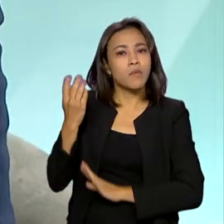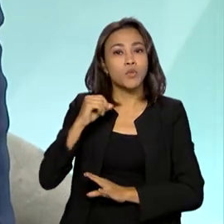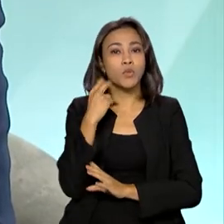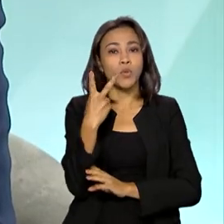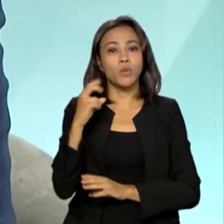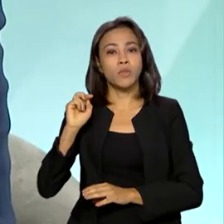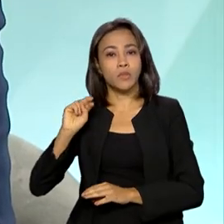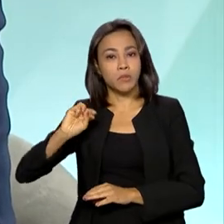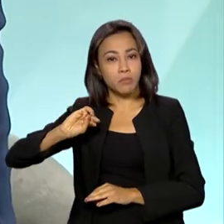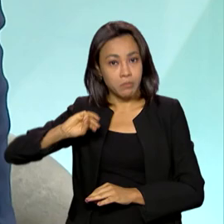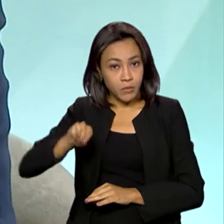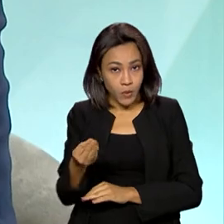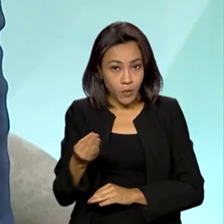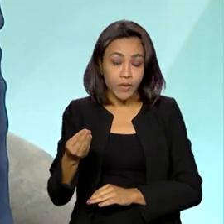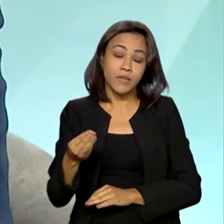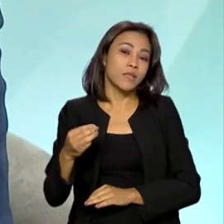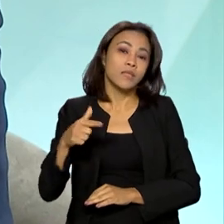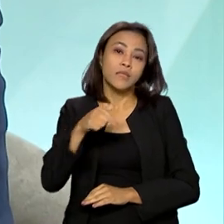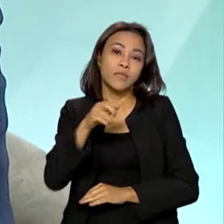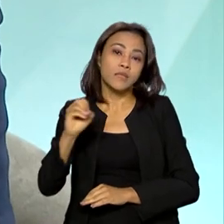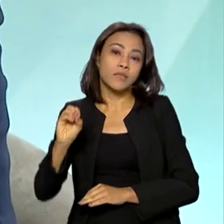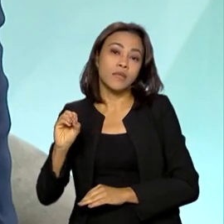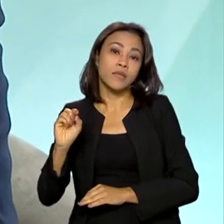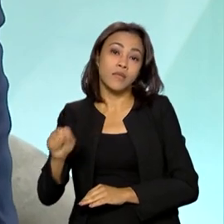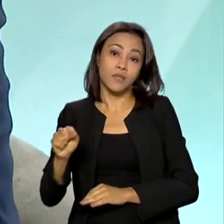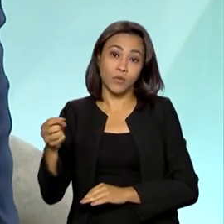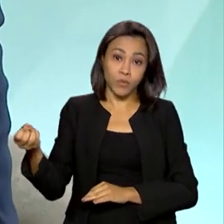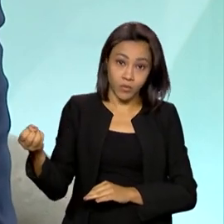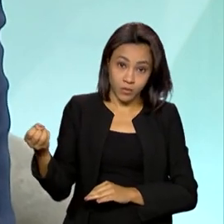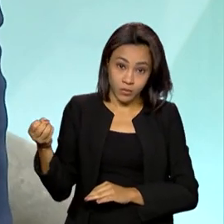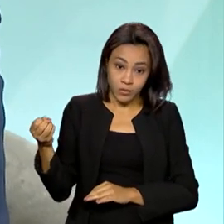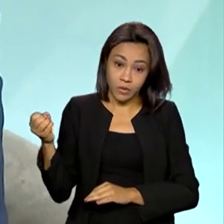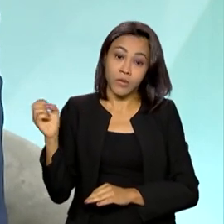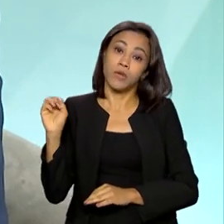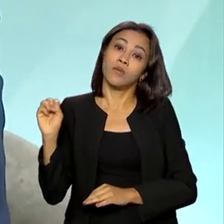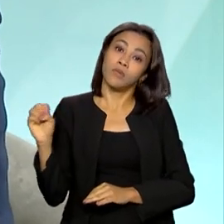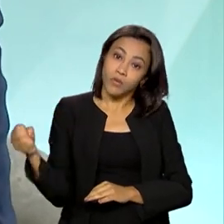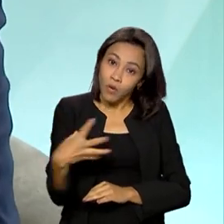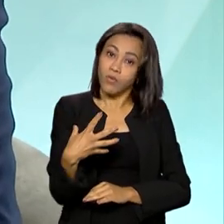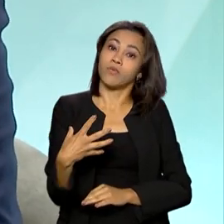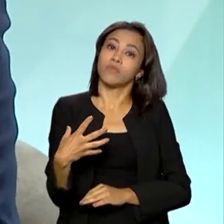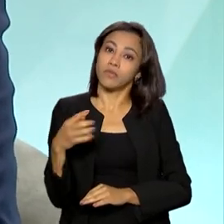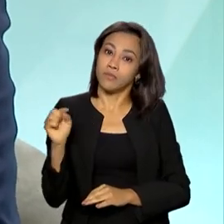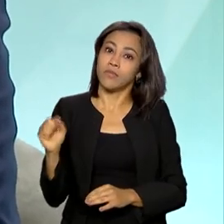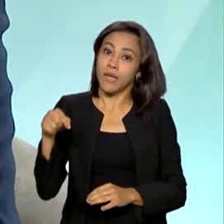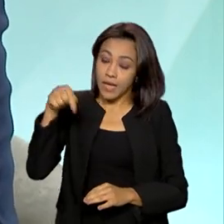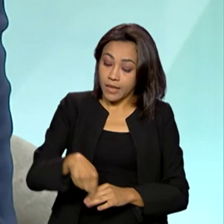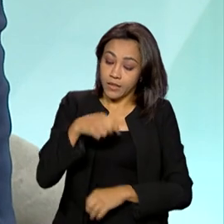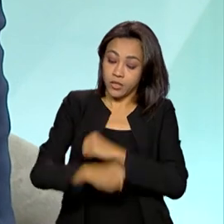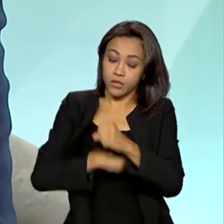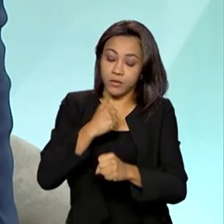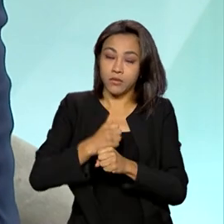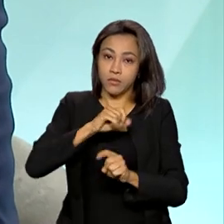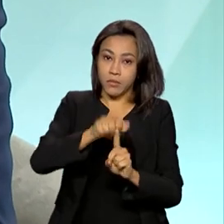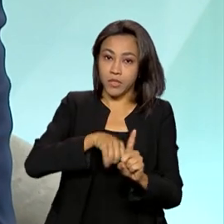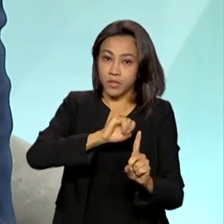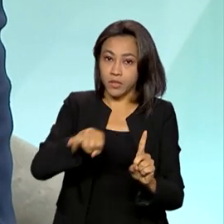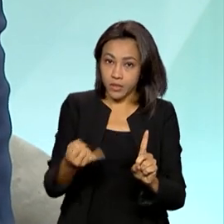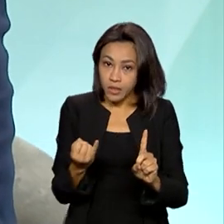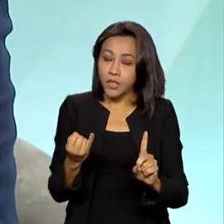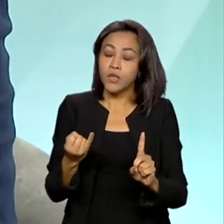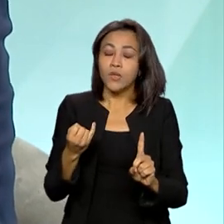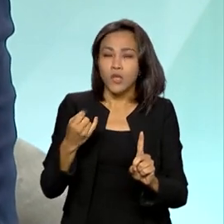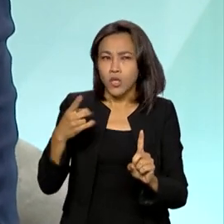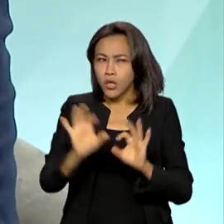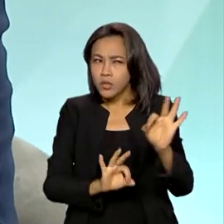,7 milhões de novos postos de trabalho. 2,7 milhões? 2,7 milhões. Esse ano, em janeiro, nós fizemos uma